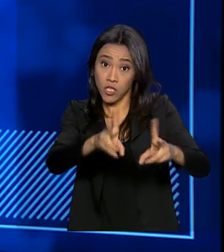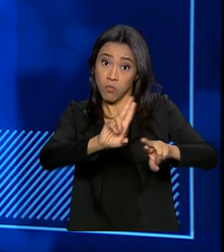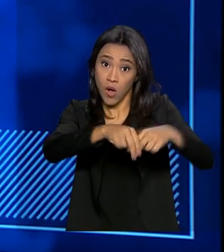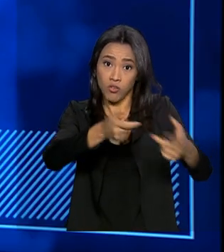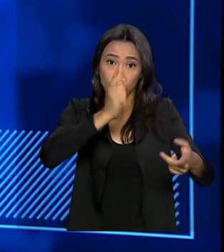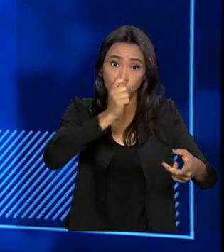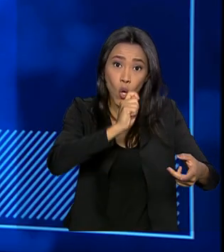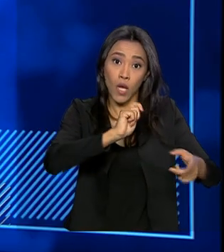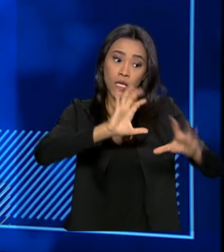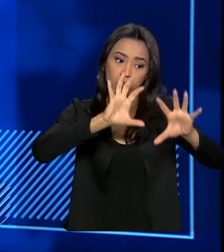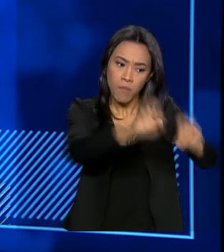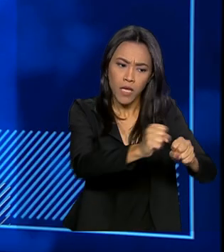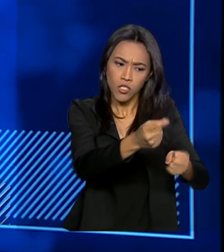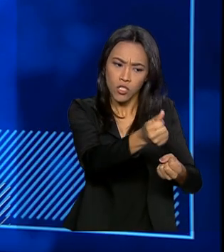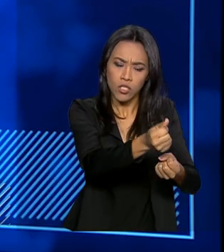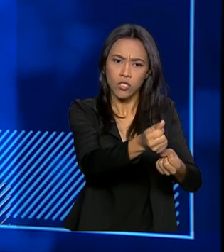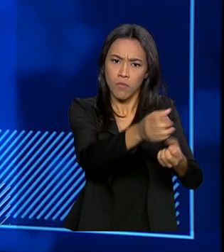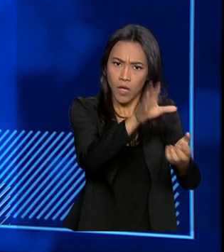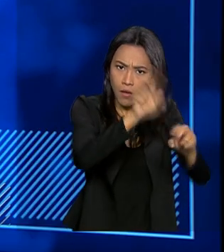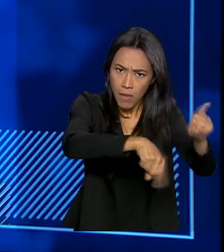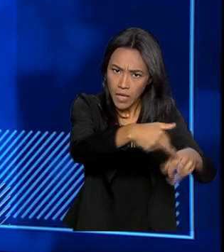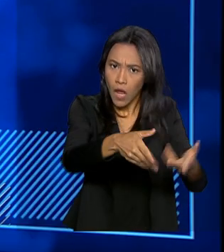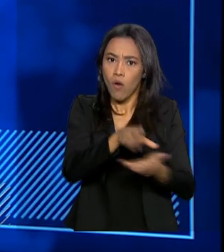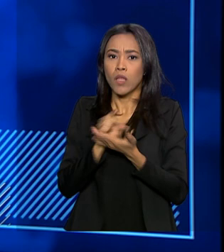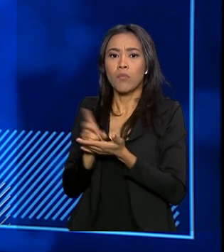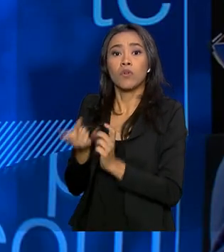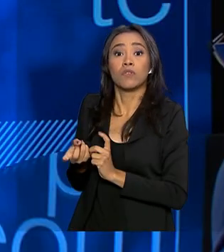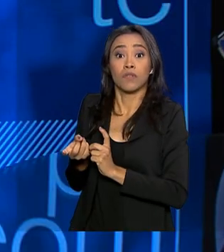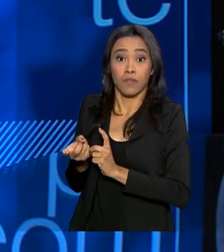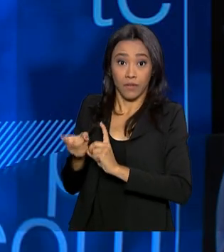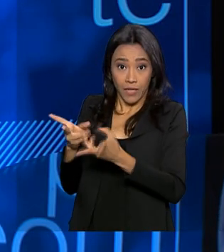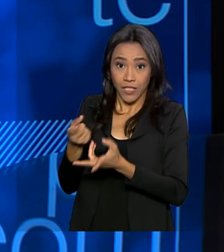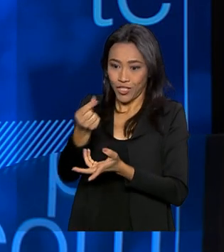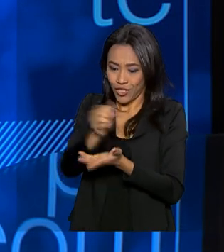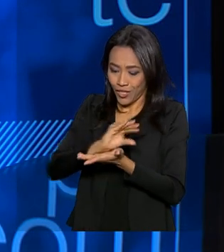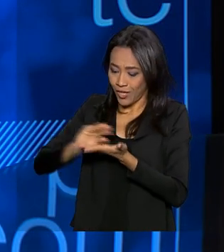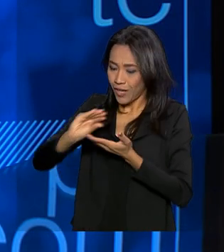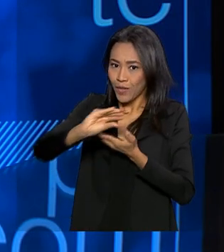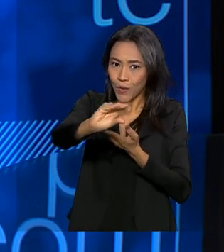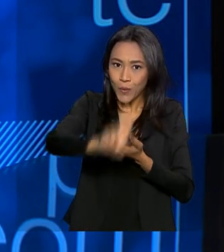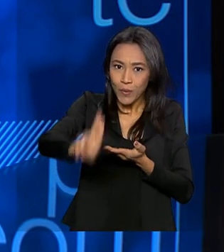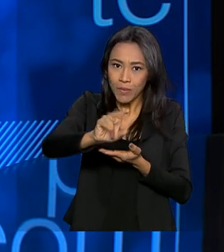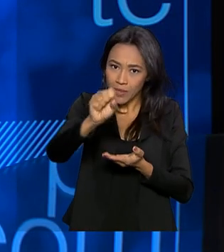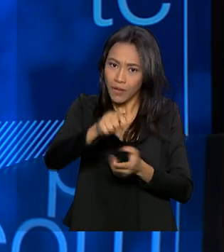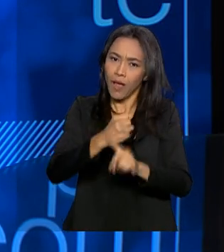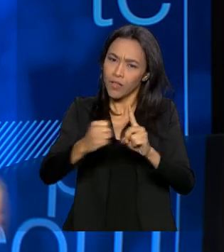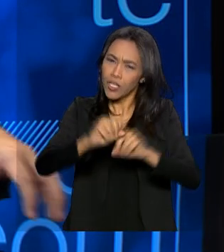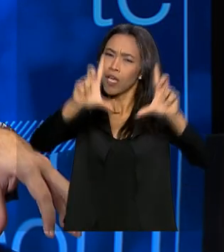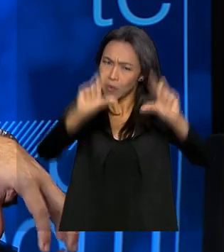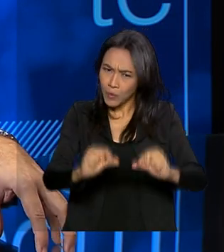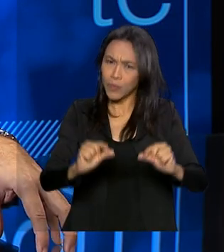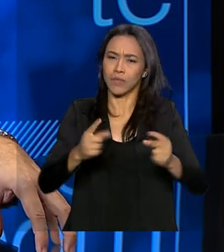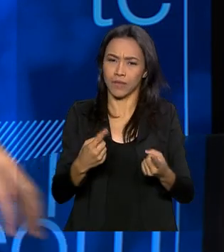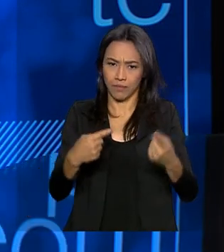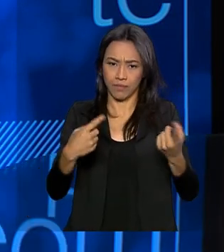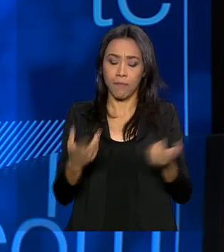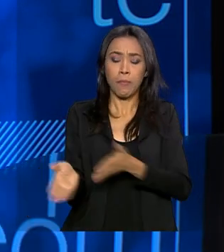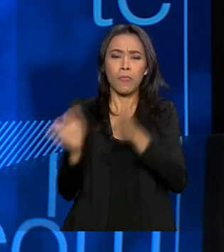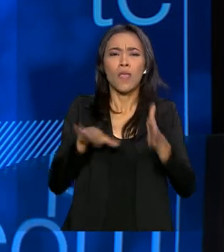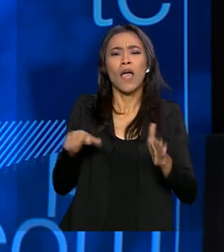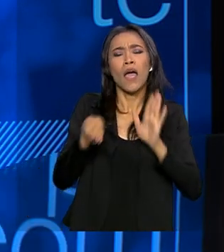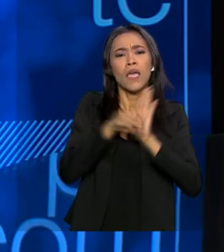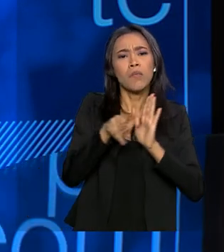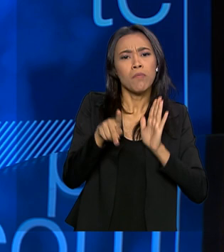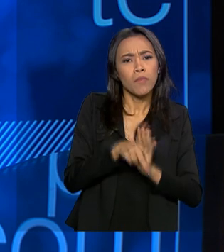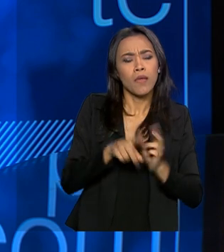aplicados na sociedade, eu acredito que até desapareça essa sensação. Para combater essa questão da impunidade, a medida provisória